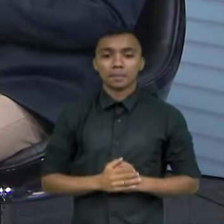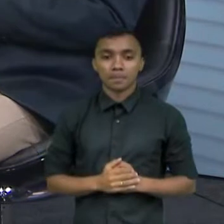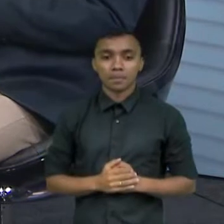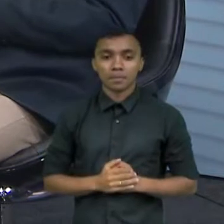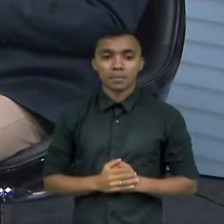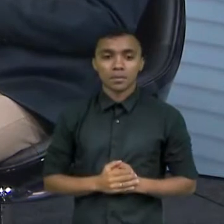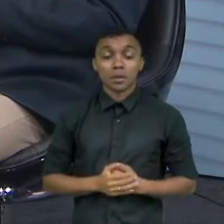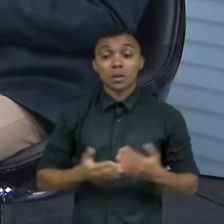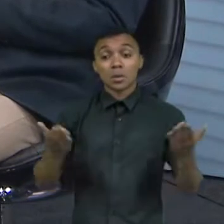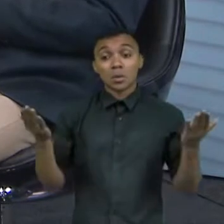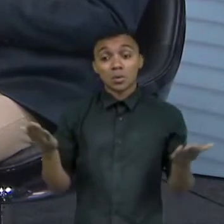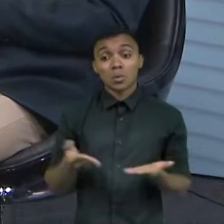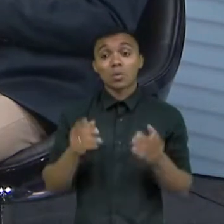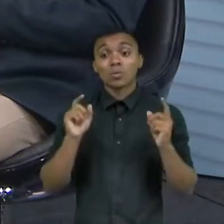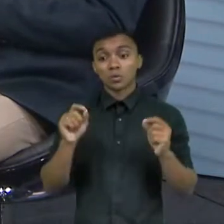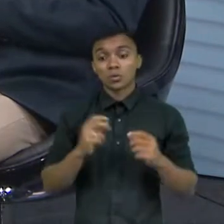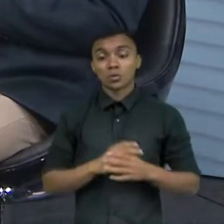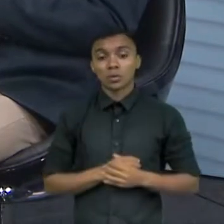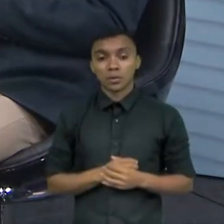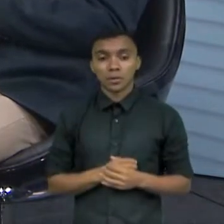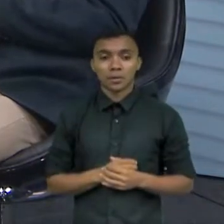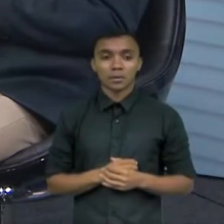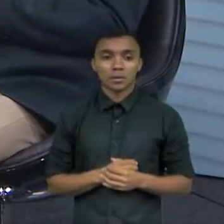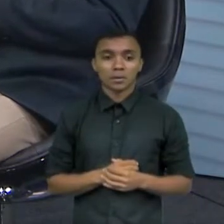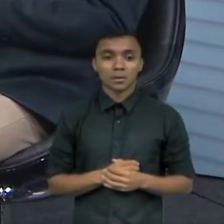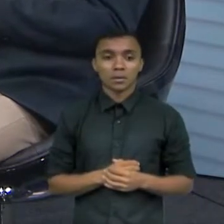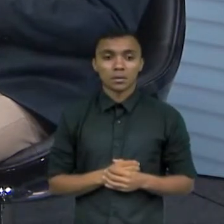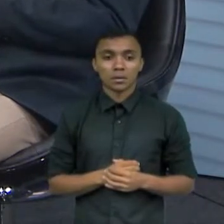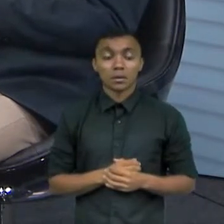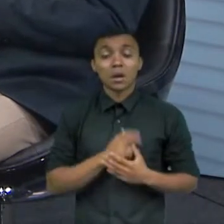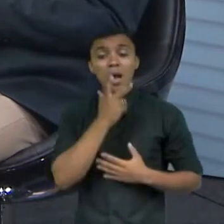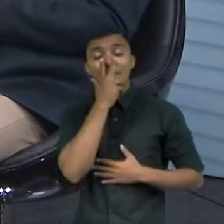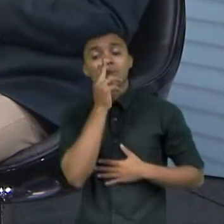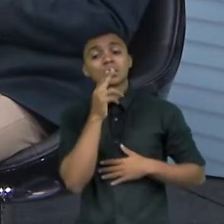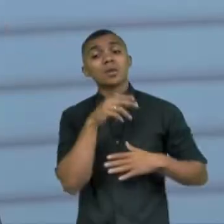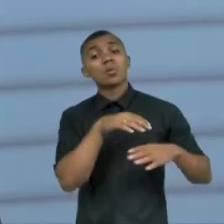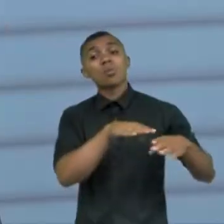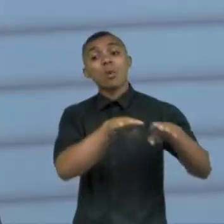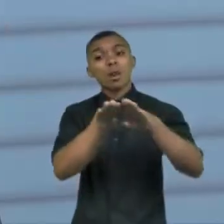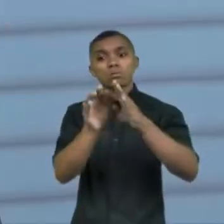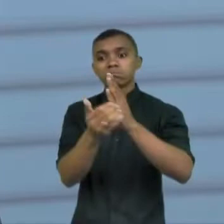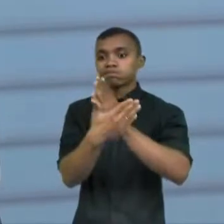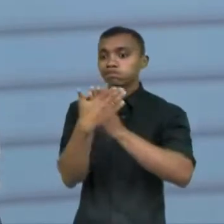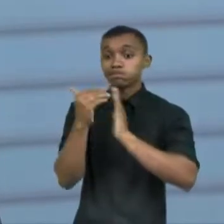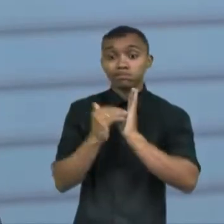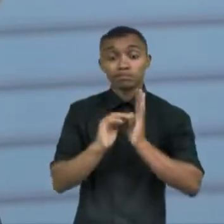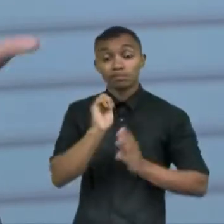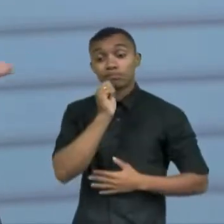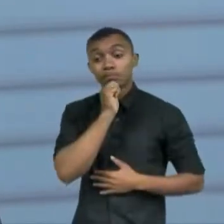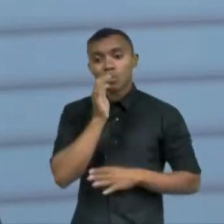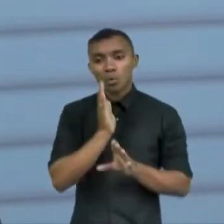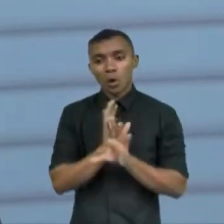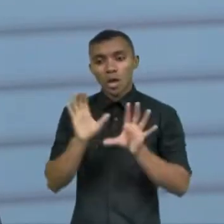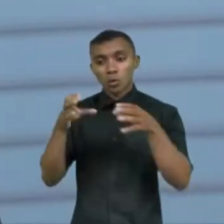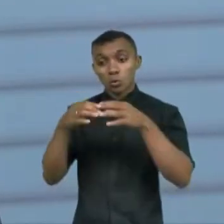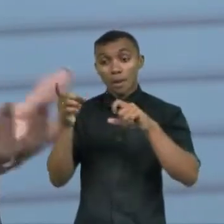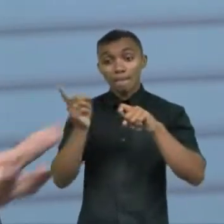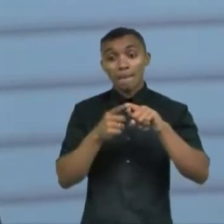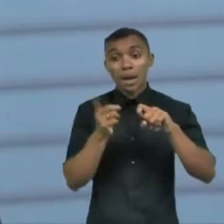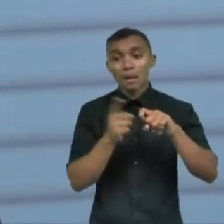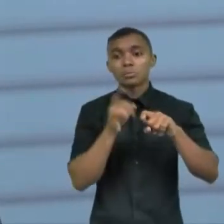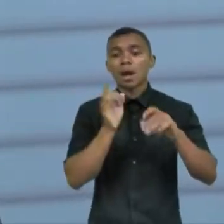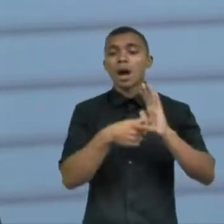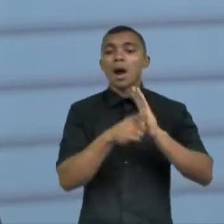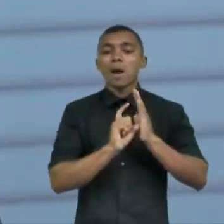a proporção tem meio que se igualado eu não vou dizer totalmente porque assim segundo os médicos as últimas